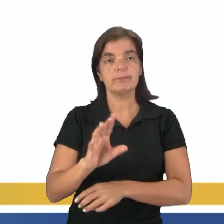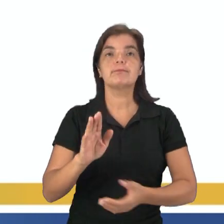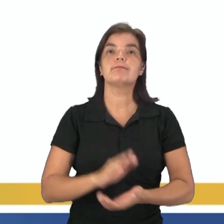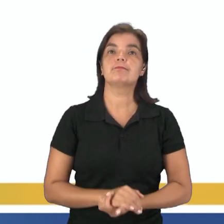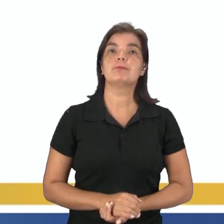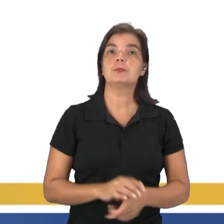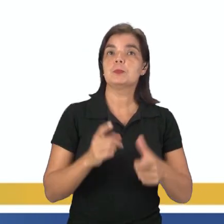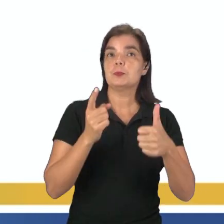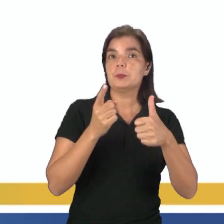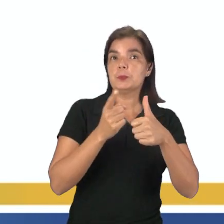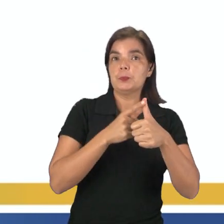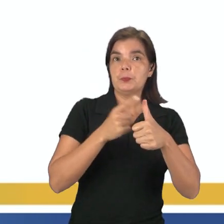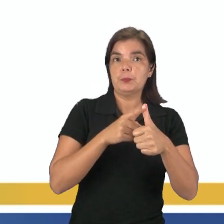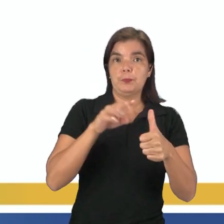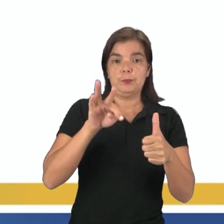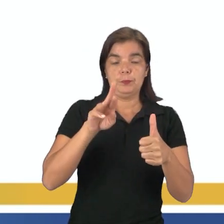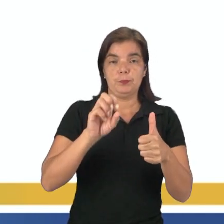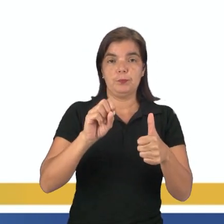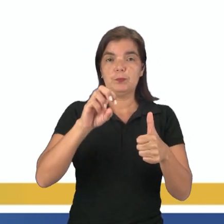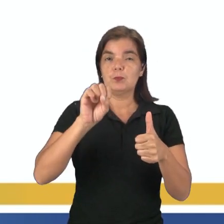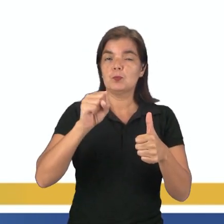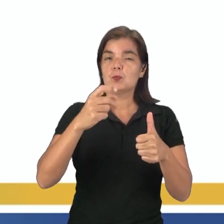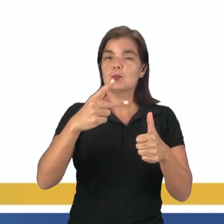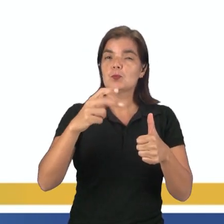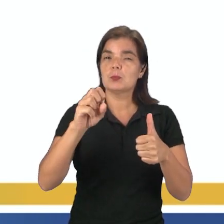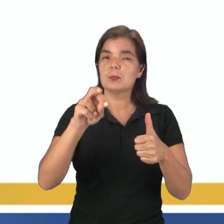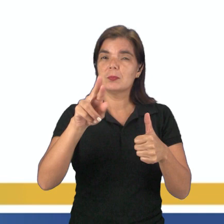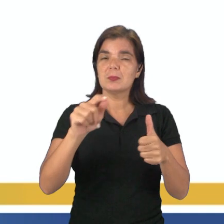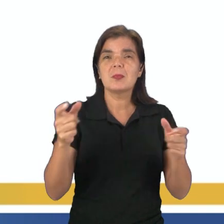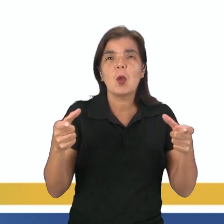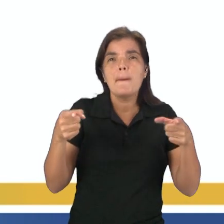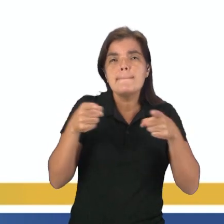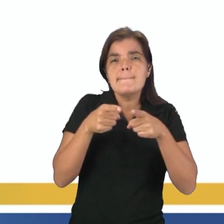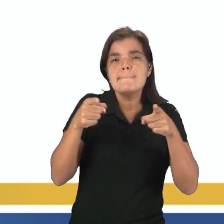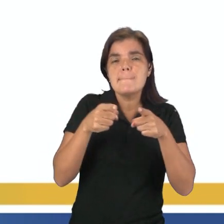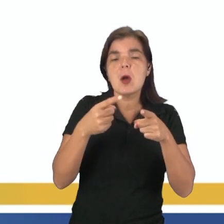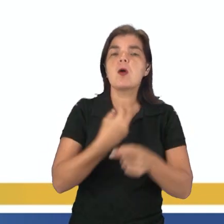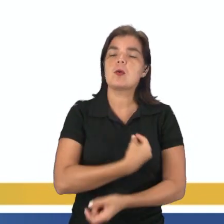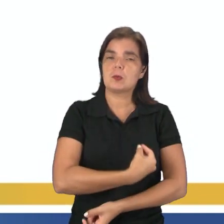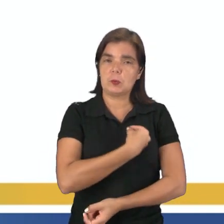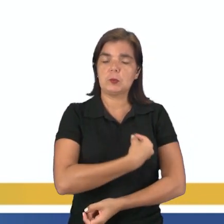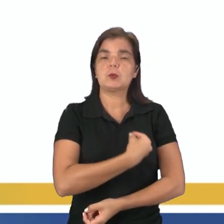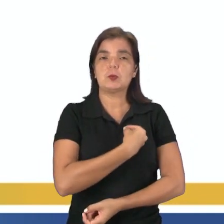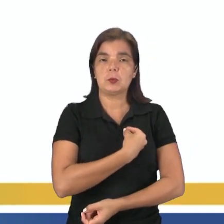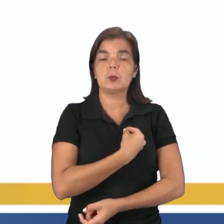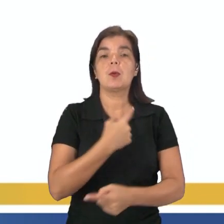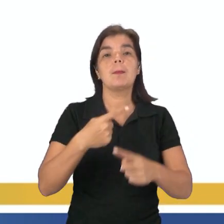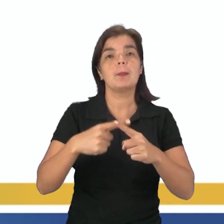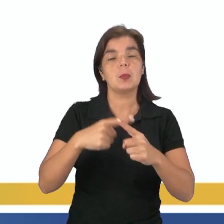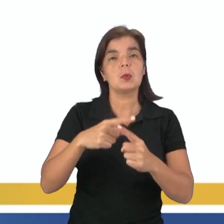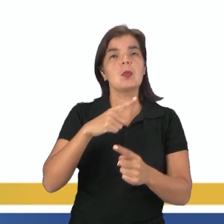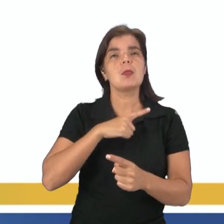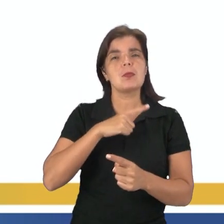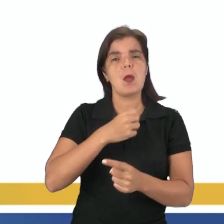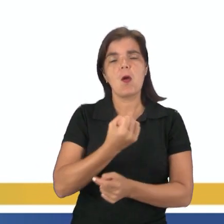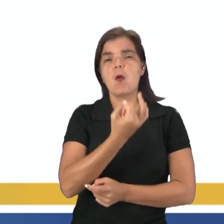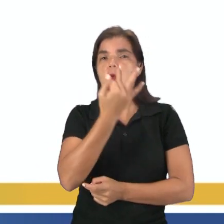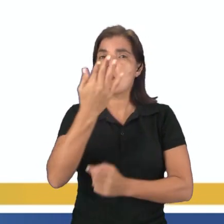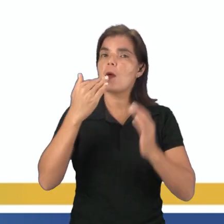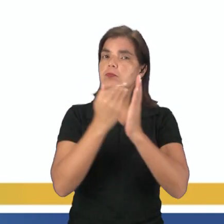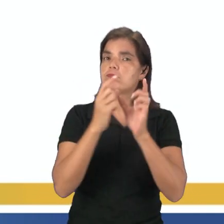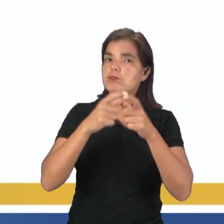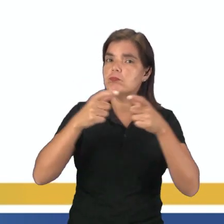A troposfera é aquela que tem a menor extensão. É aquela que é favorável para a nossa existência porque ela vai ter uma quantidade